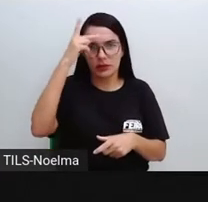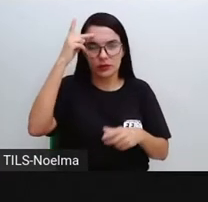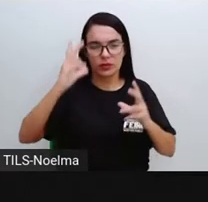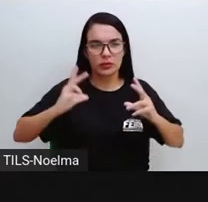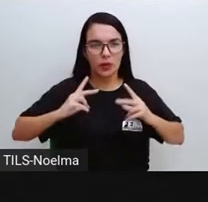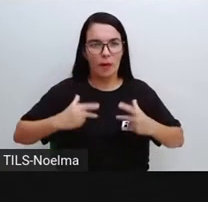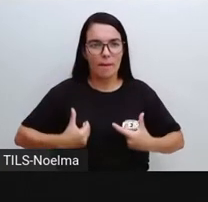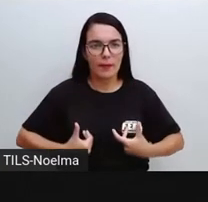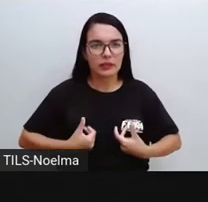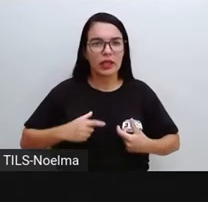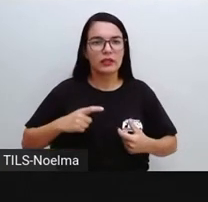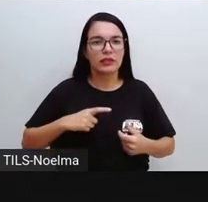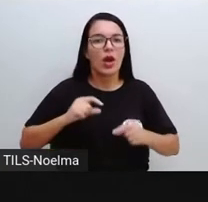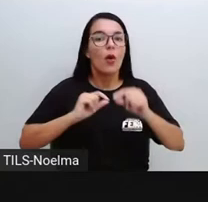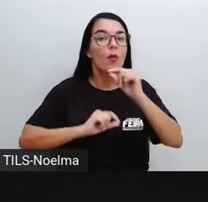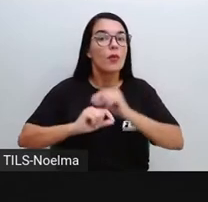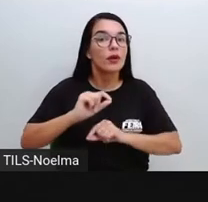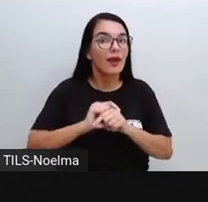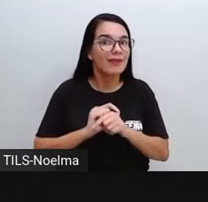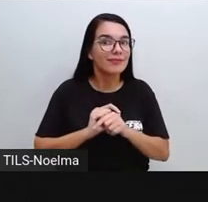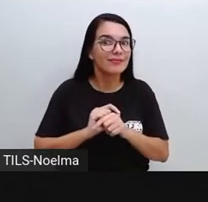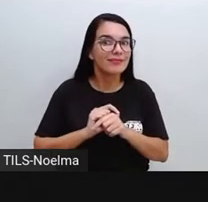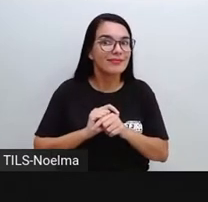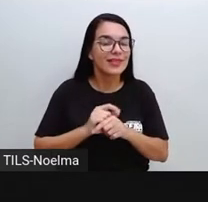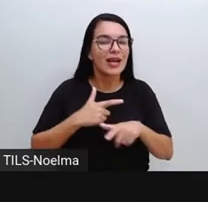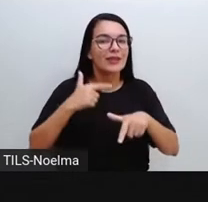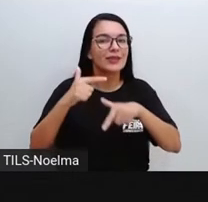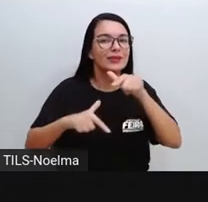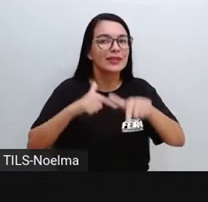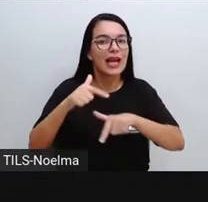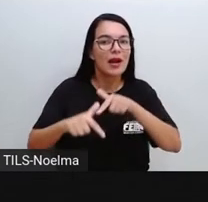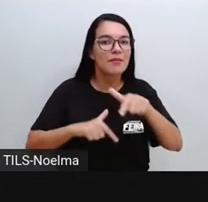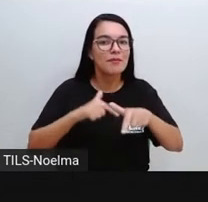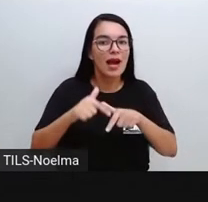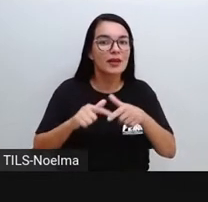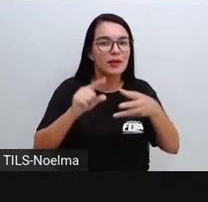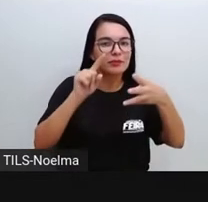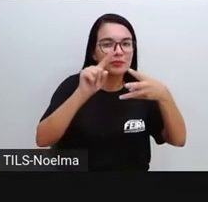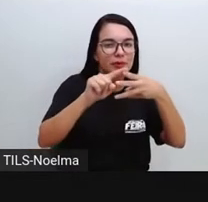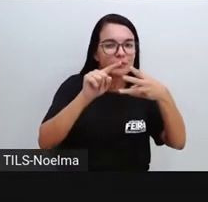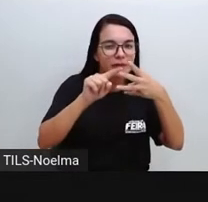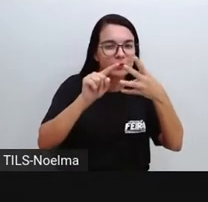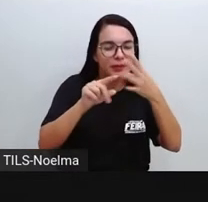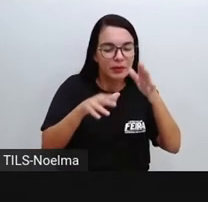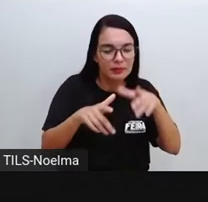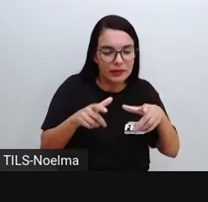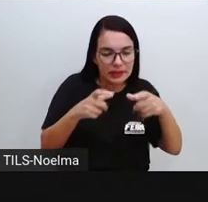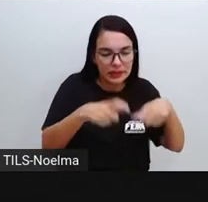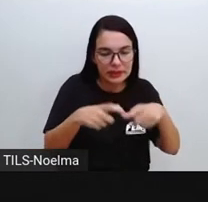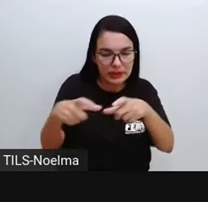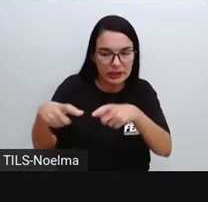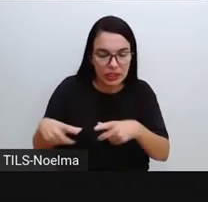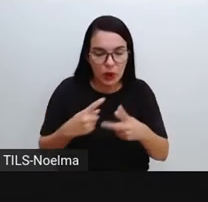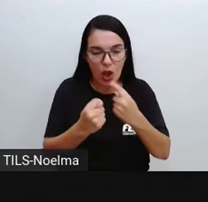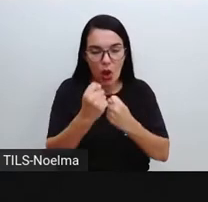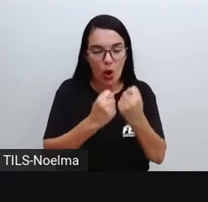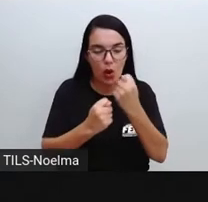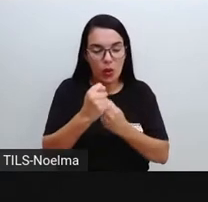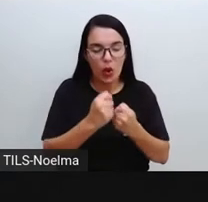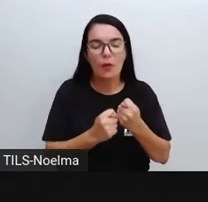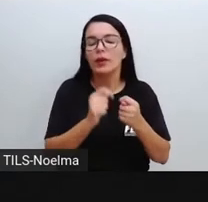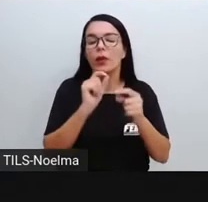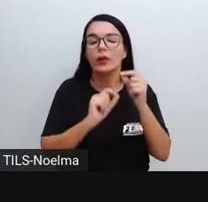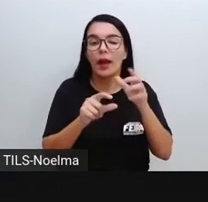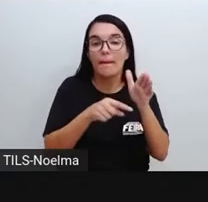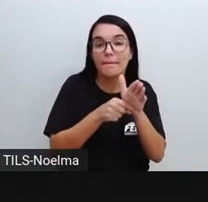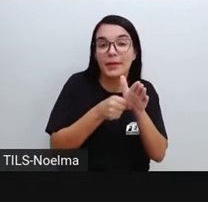desenvolver as atividades do setor primário. Quem é que lembra aí quais são as atividades desenvolvidas pelo setor primário? A agricultura, né? Que é